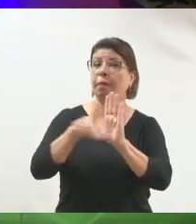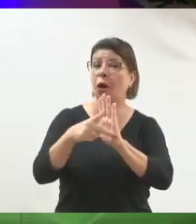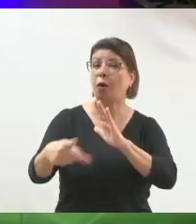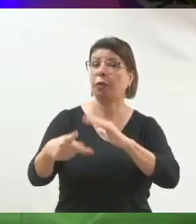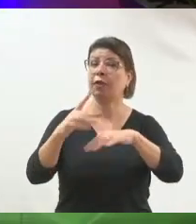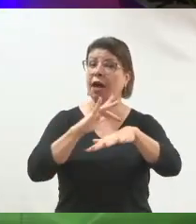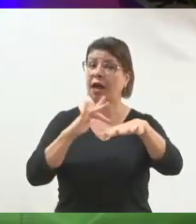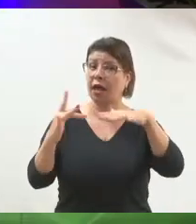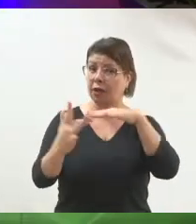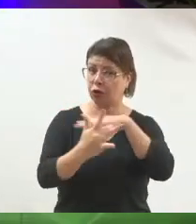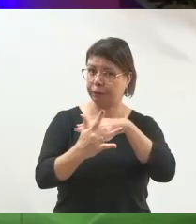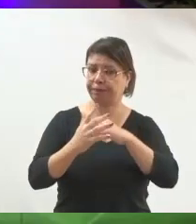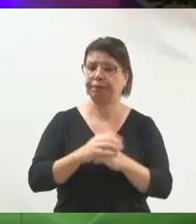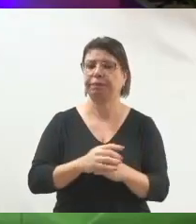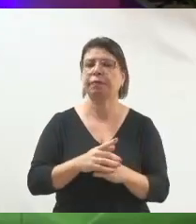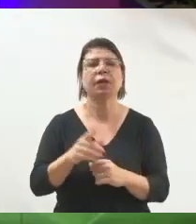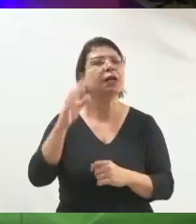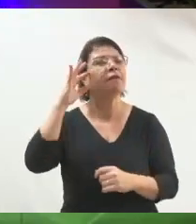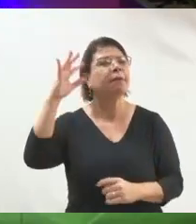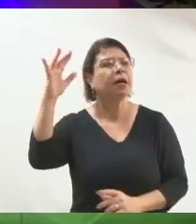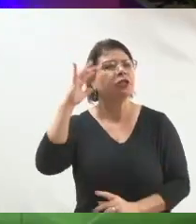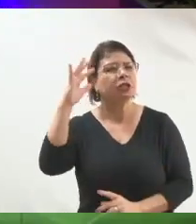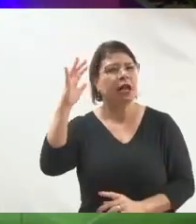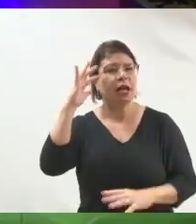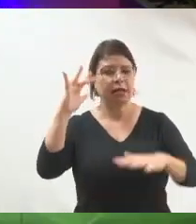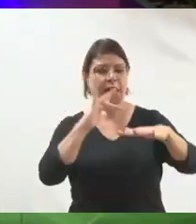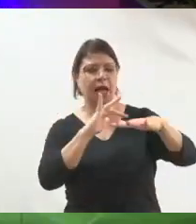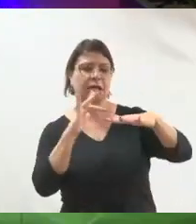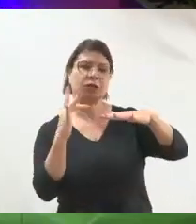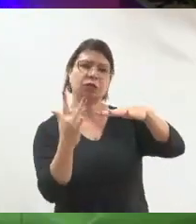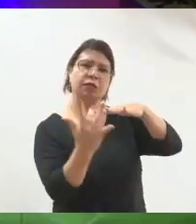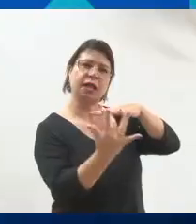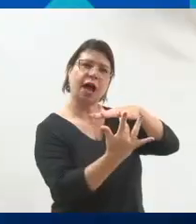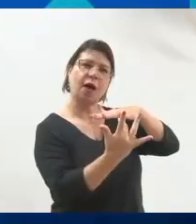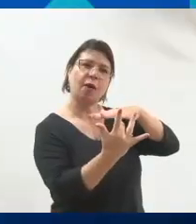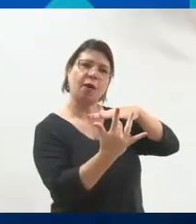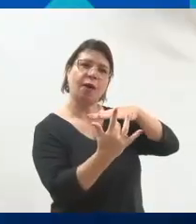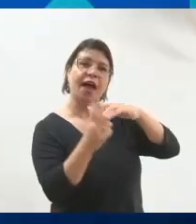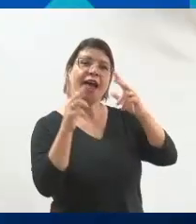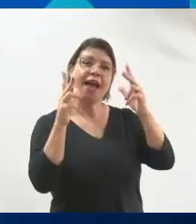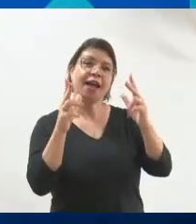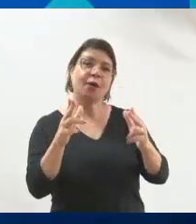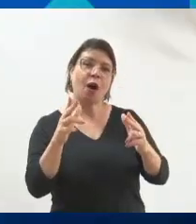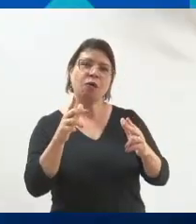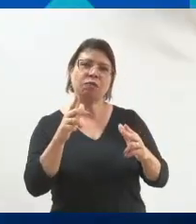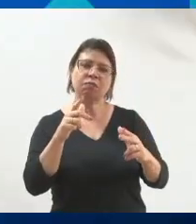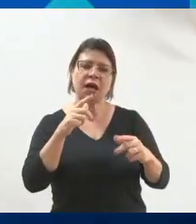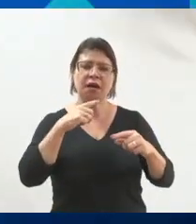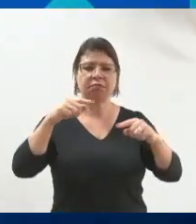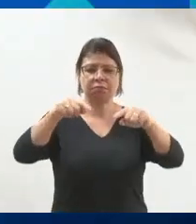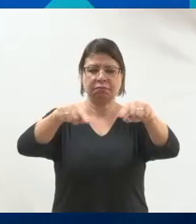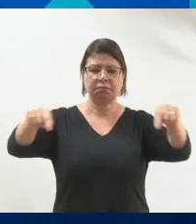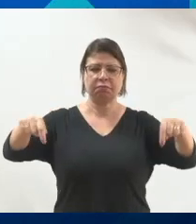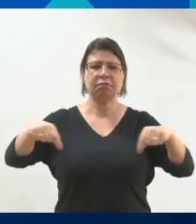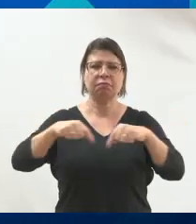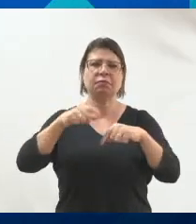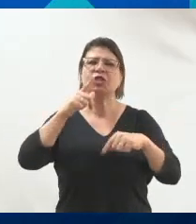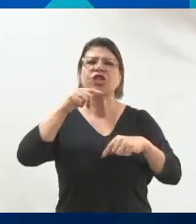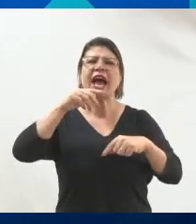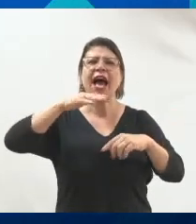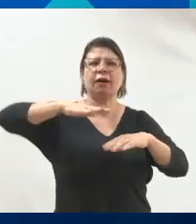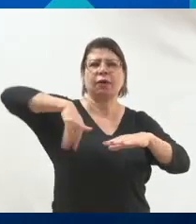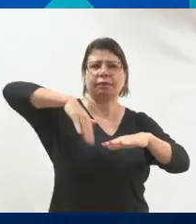Vamos imaginar que redes sociais são igual uma piscina de clube, ou uma piscina do condomínio, por exemplo.